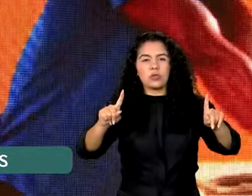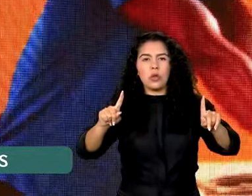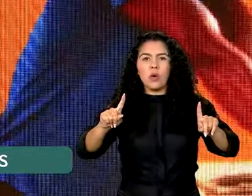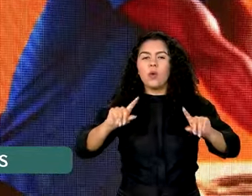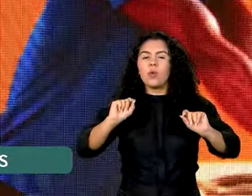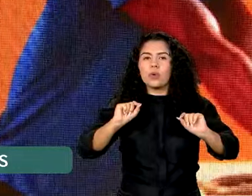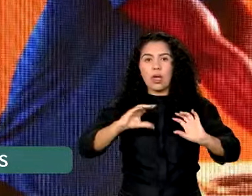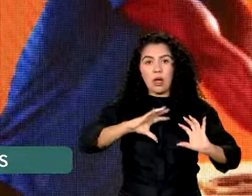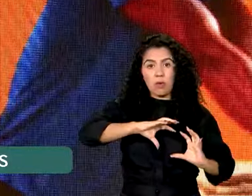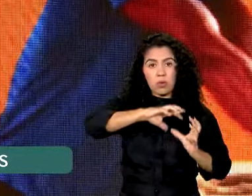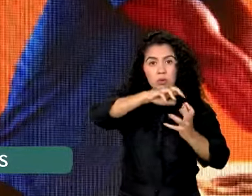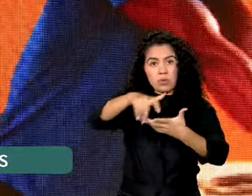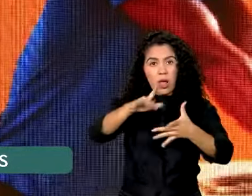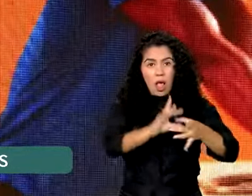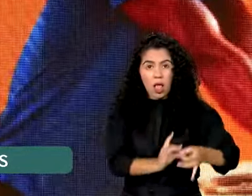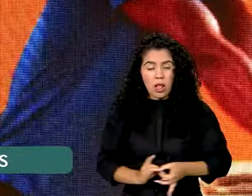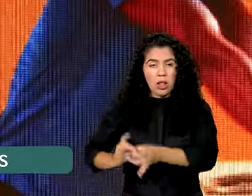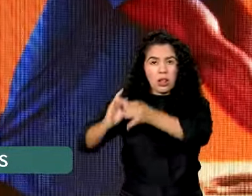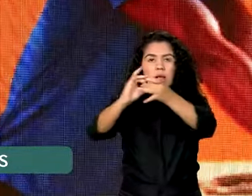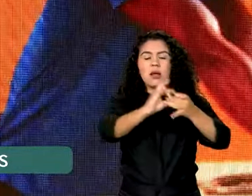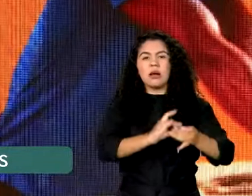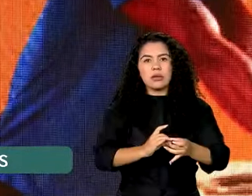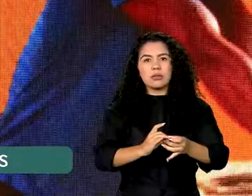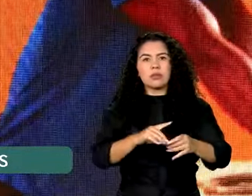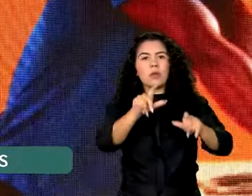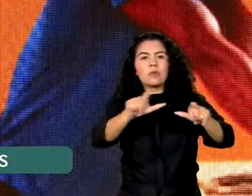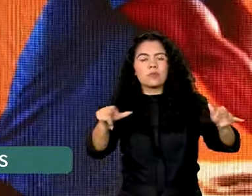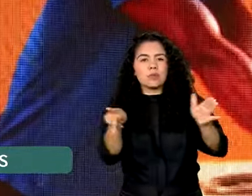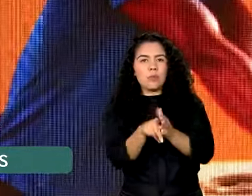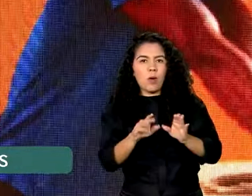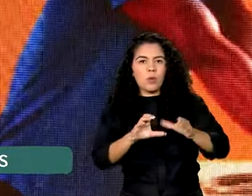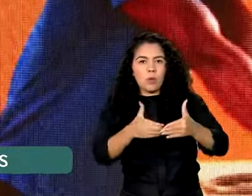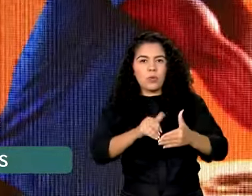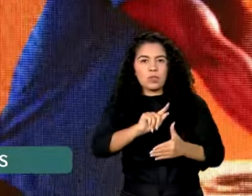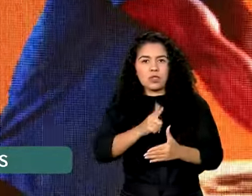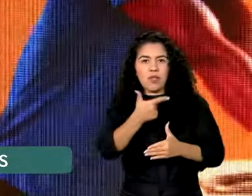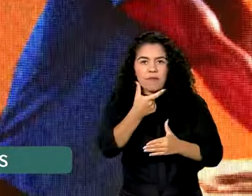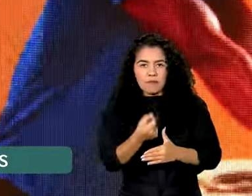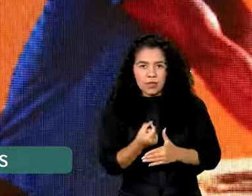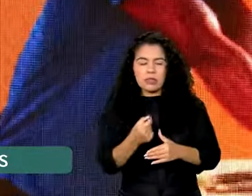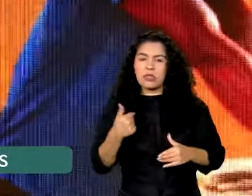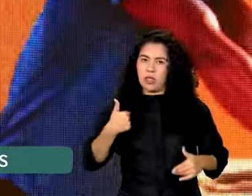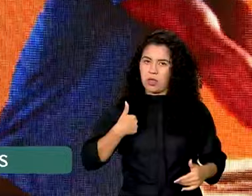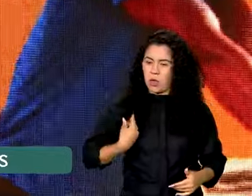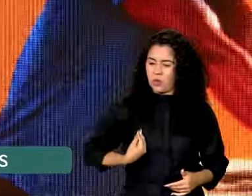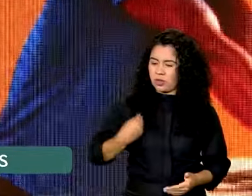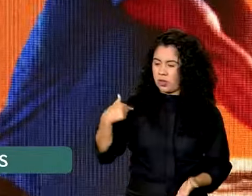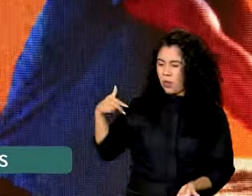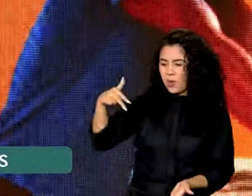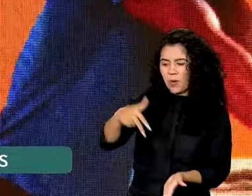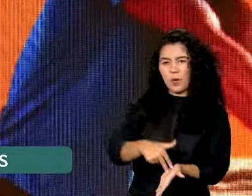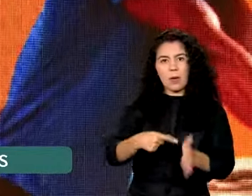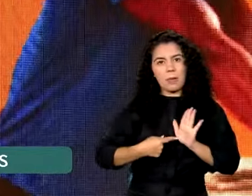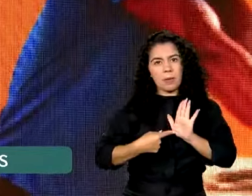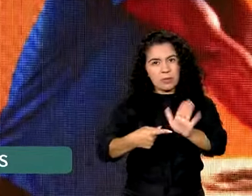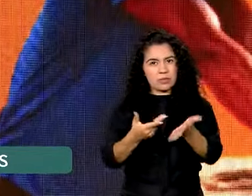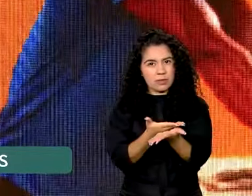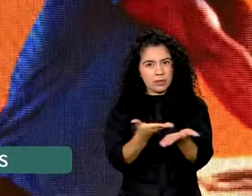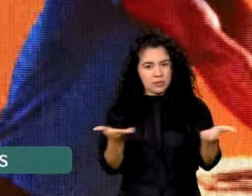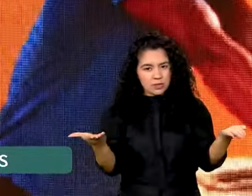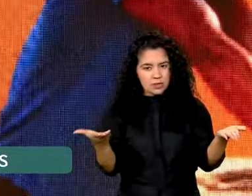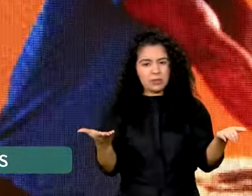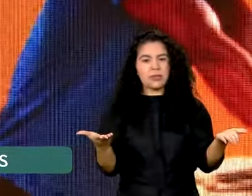ministerial dos participantes do G20 dos países e eu estou aqui hoje para apresentar ela para vocês.